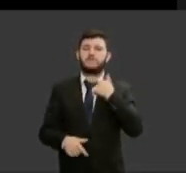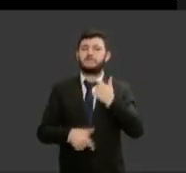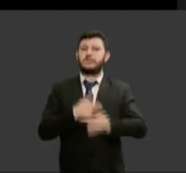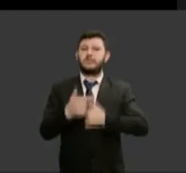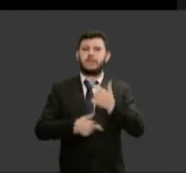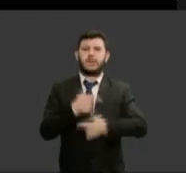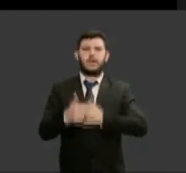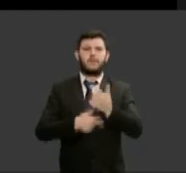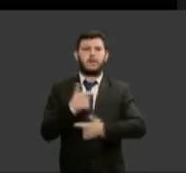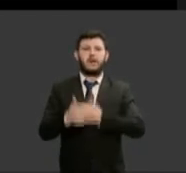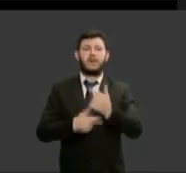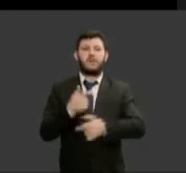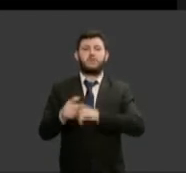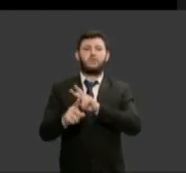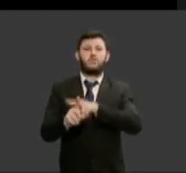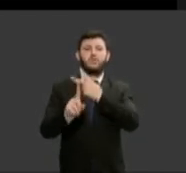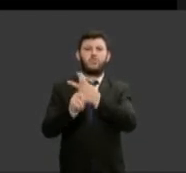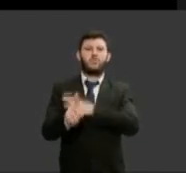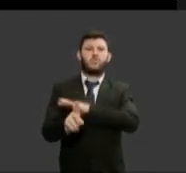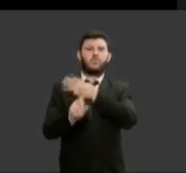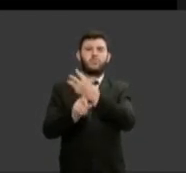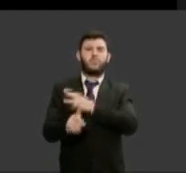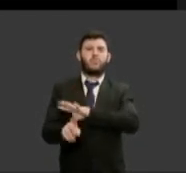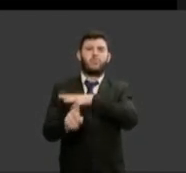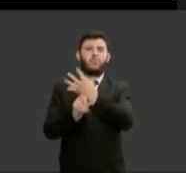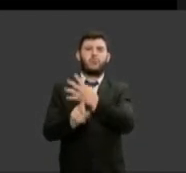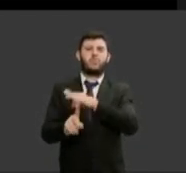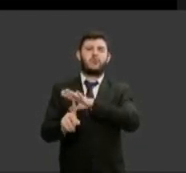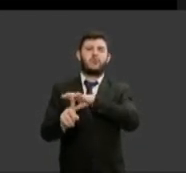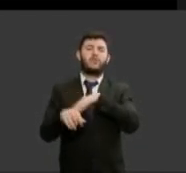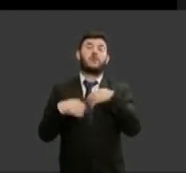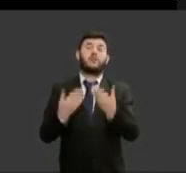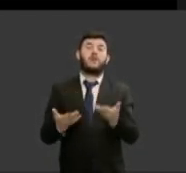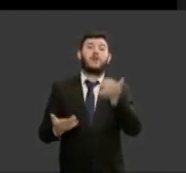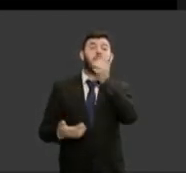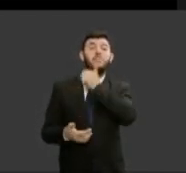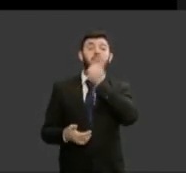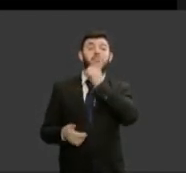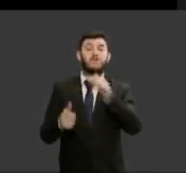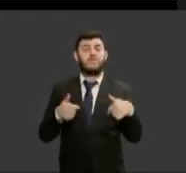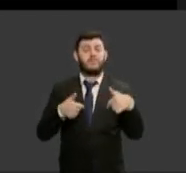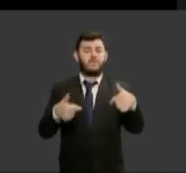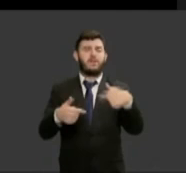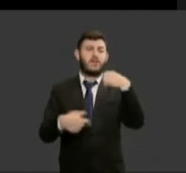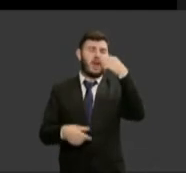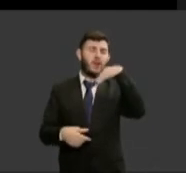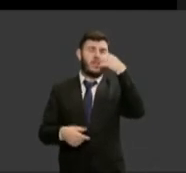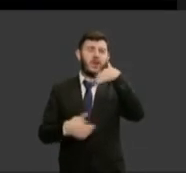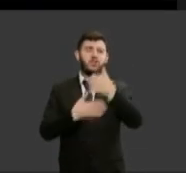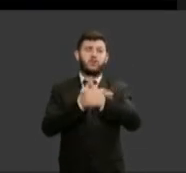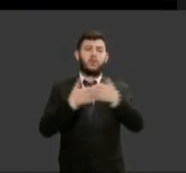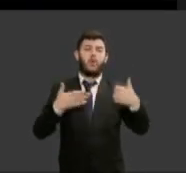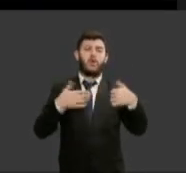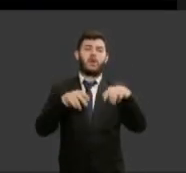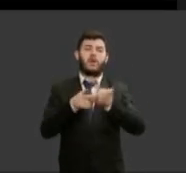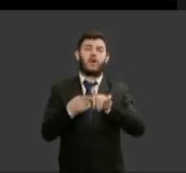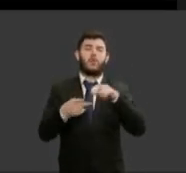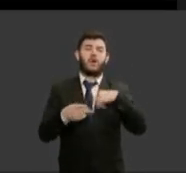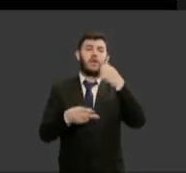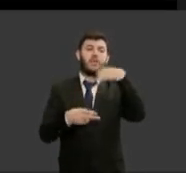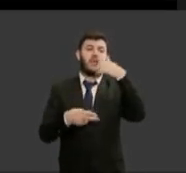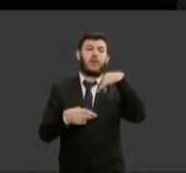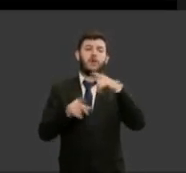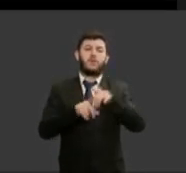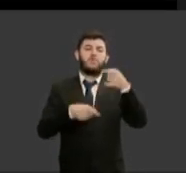a mulher enfrenta o assédio moral o assédio sexual eu trago aí dados enfrenta preconceito